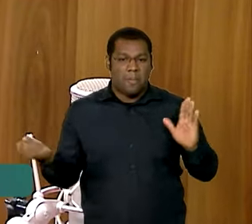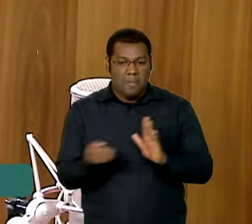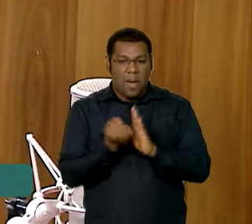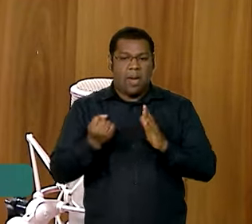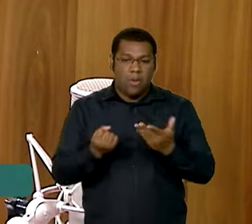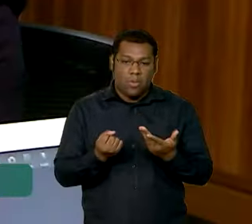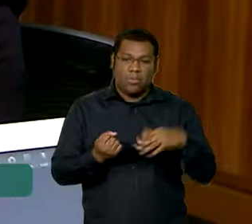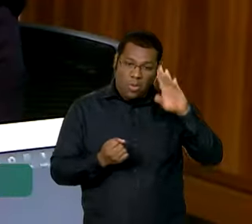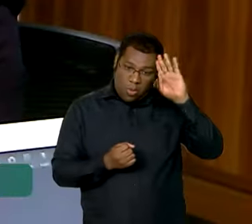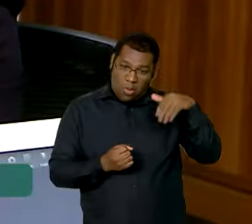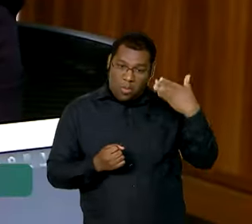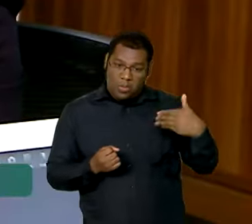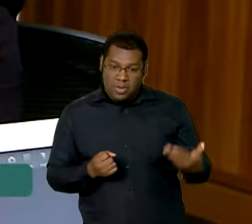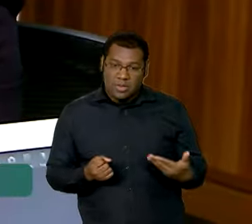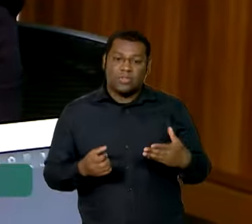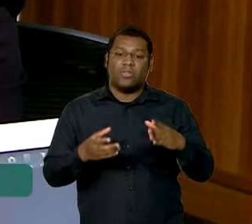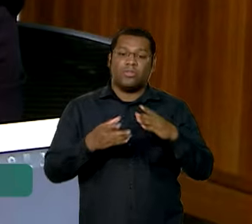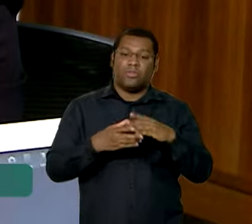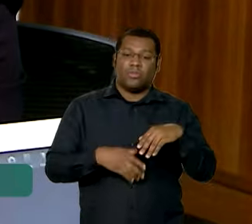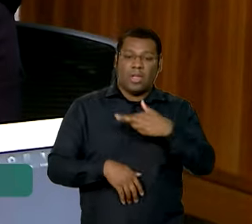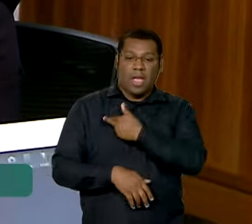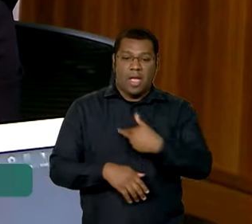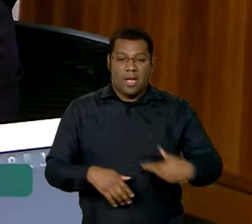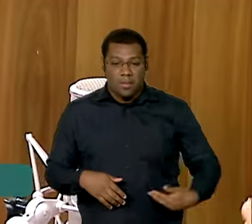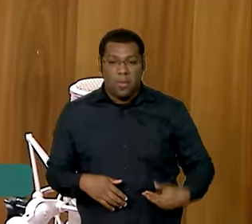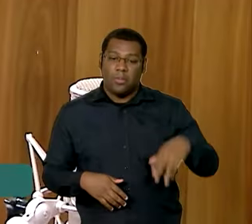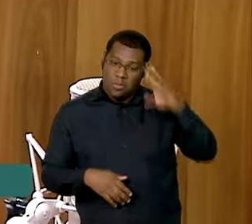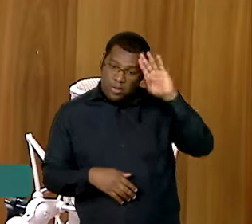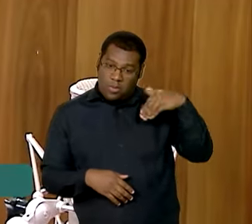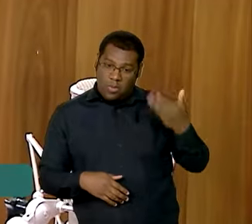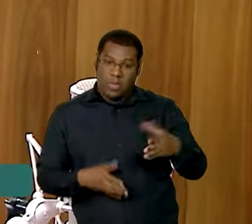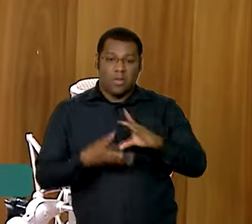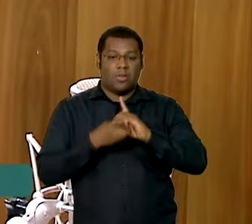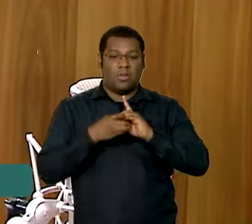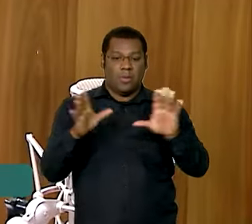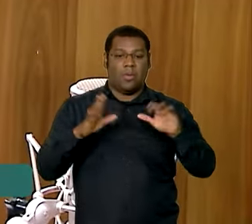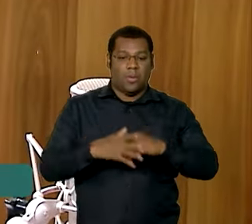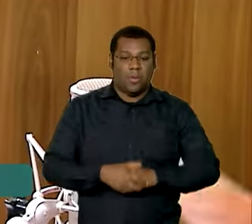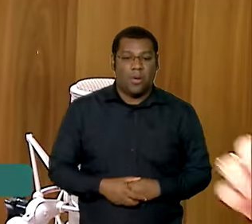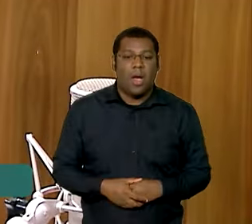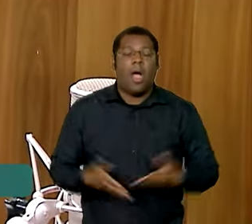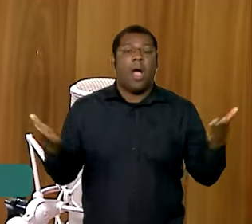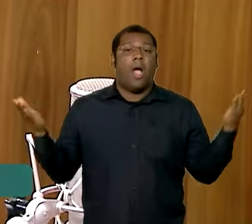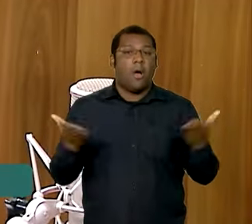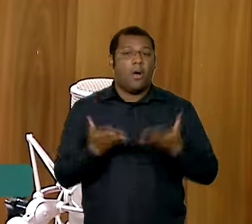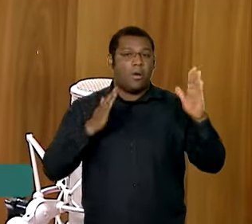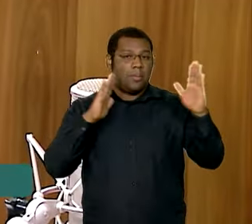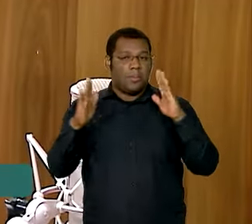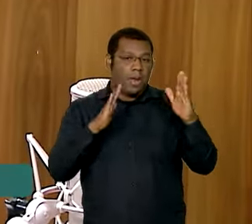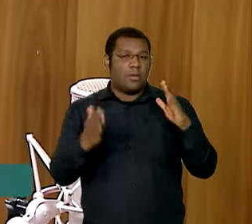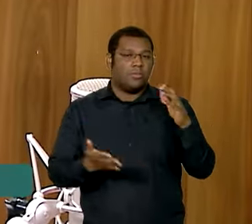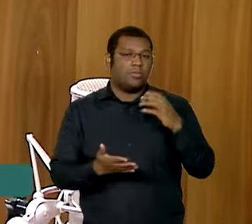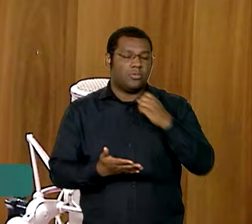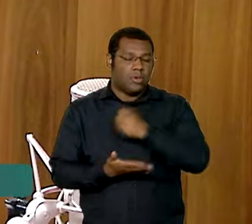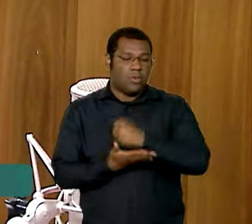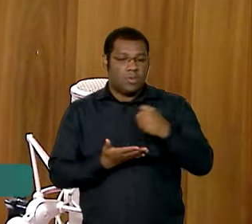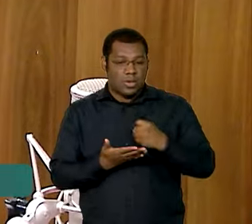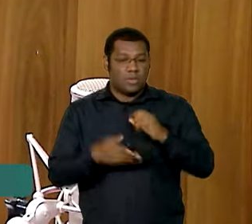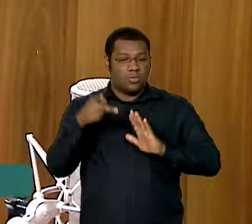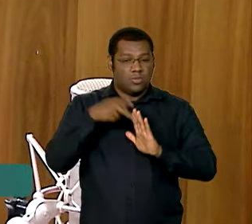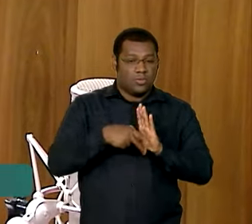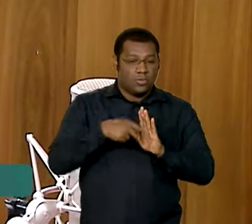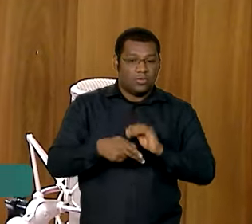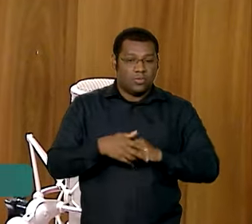símbolos que homenageiam a história do Brasil. Nós temos agora essa fase, que é a contratação do projeto, a previsão é que o projeto esteja pronto